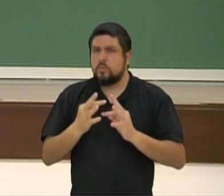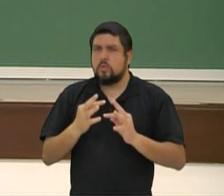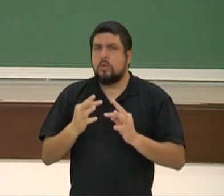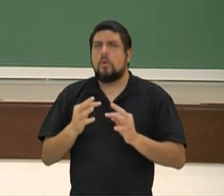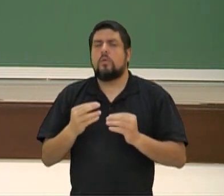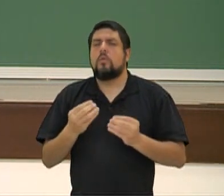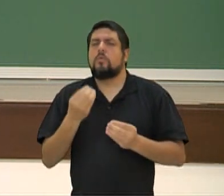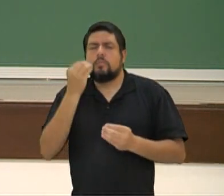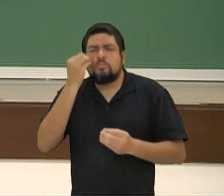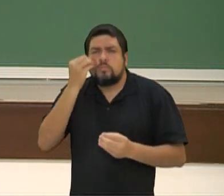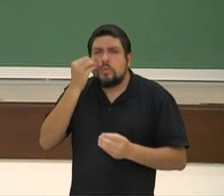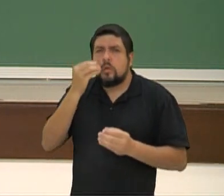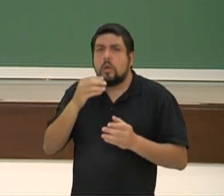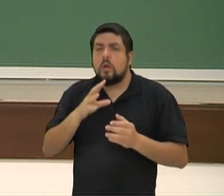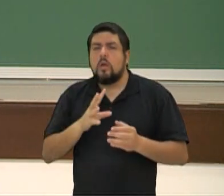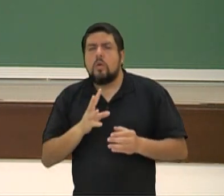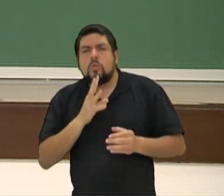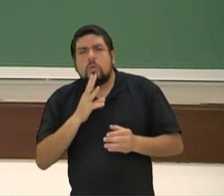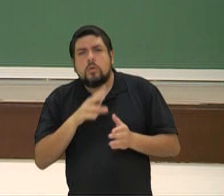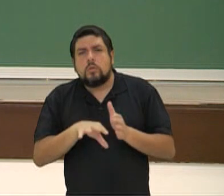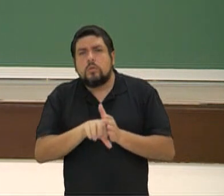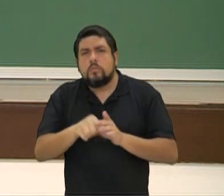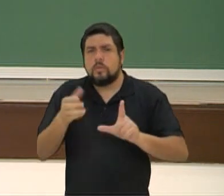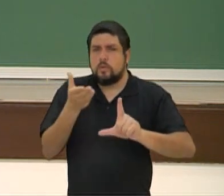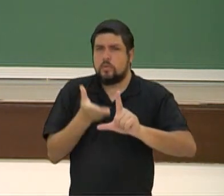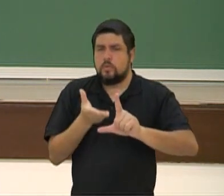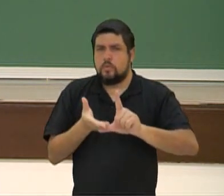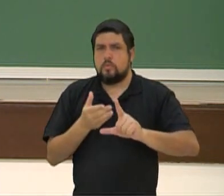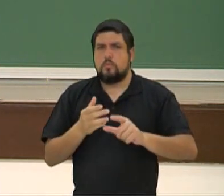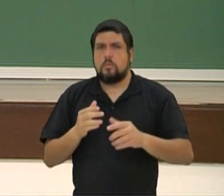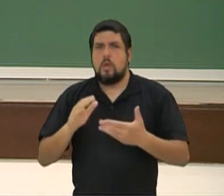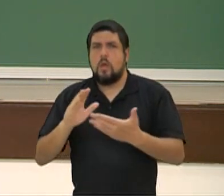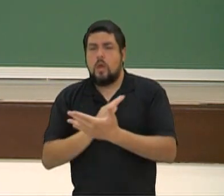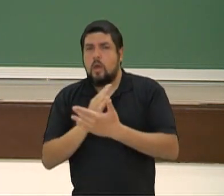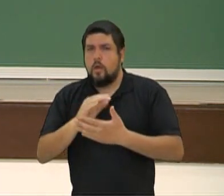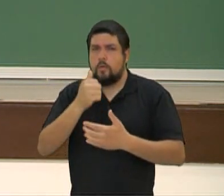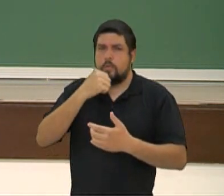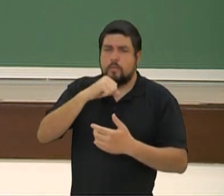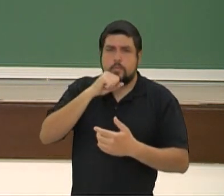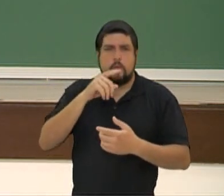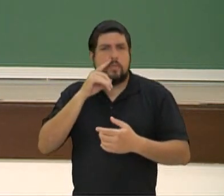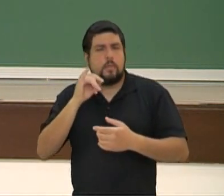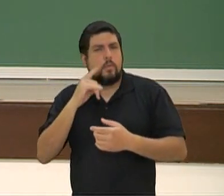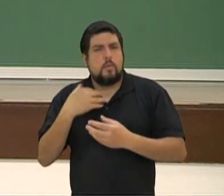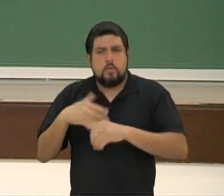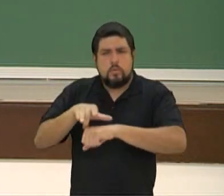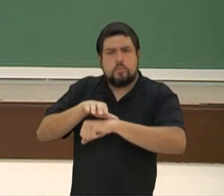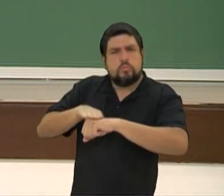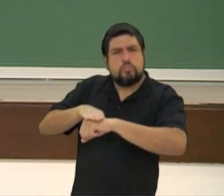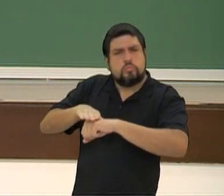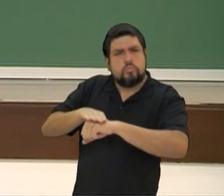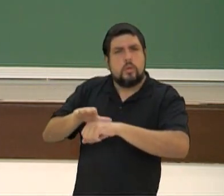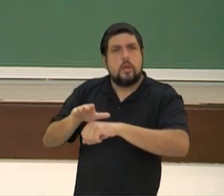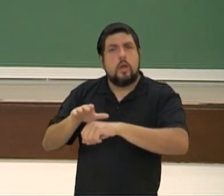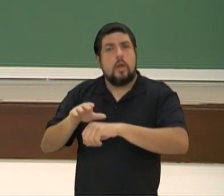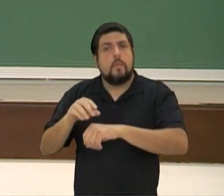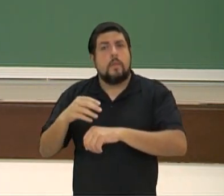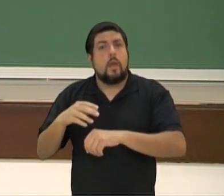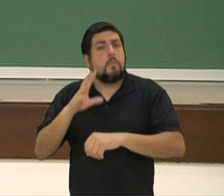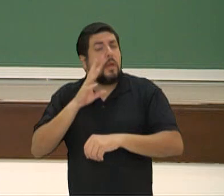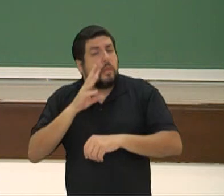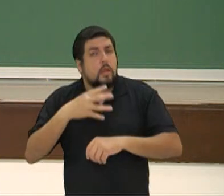sistema do Clésor. Aos pouquinhos aí, quem sabe, algumas mães, inclusive eu andei conversando essa semana, falaram assim, poxa, que legal, meu filho foi migrando,